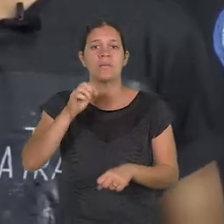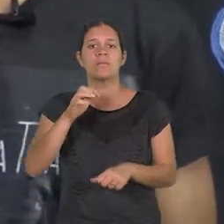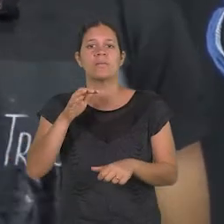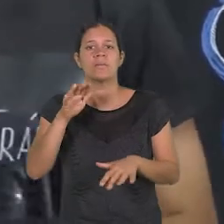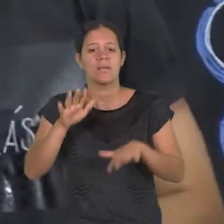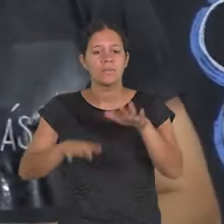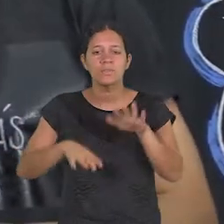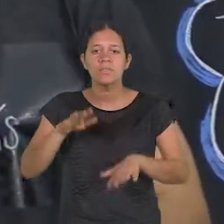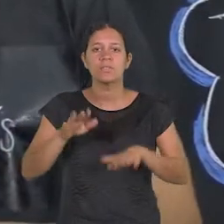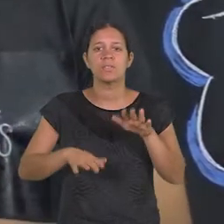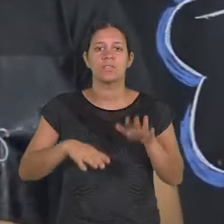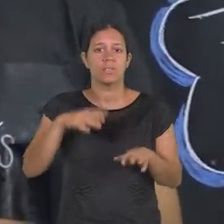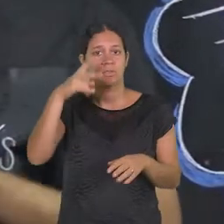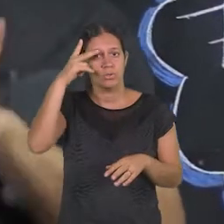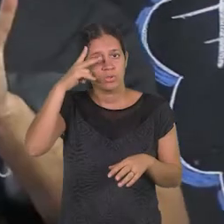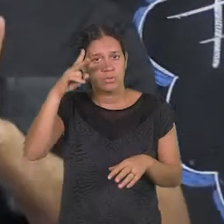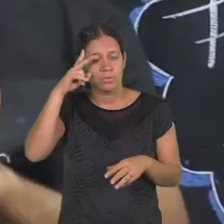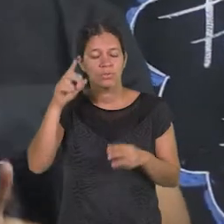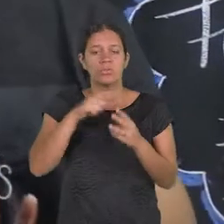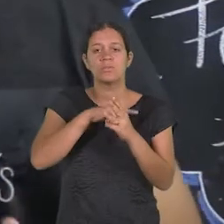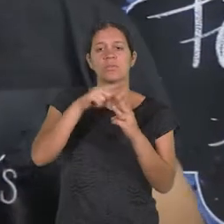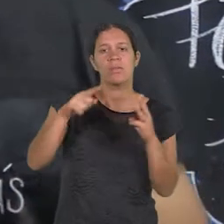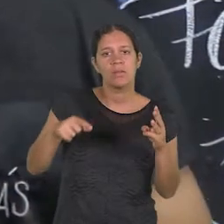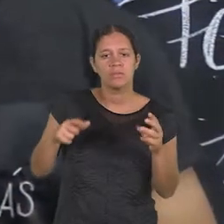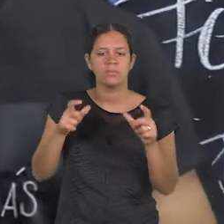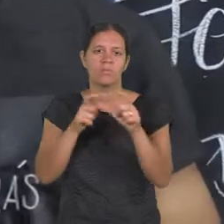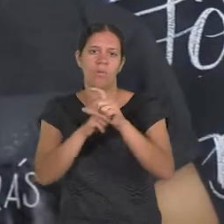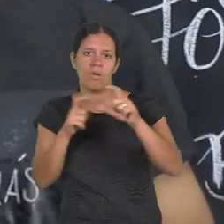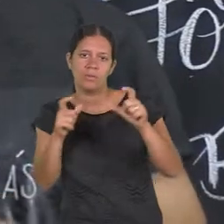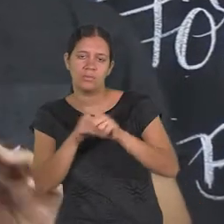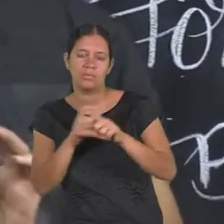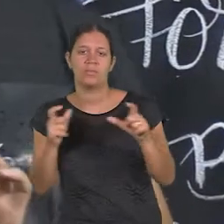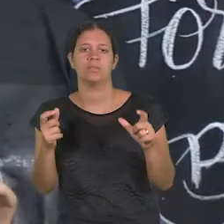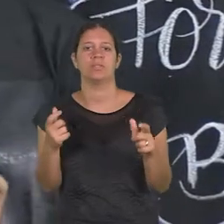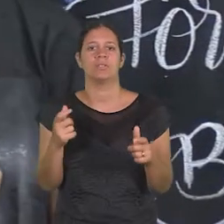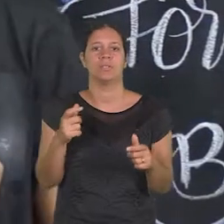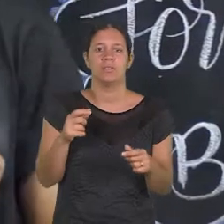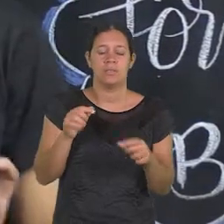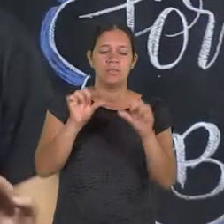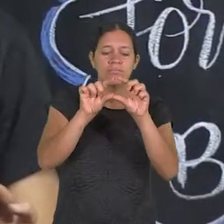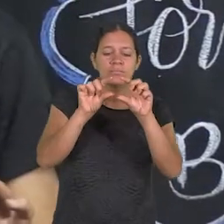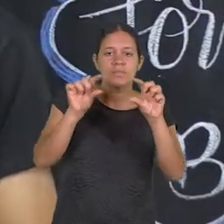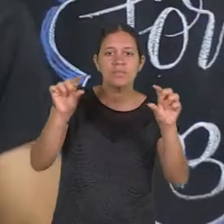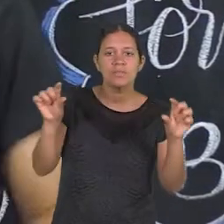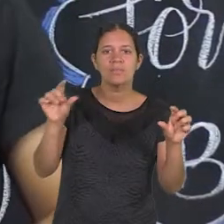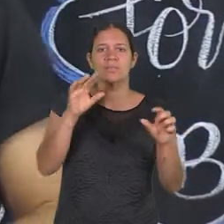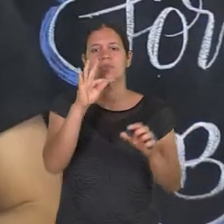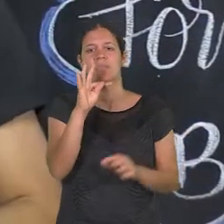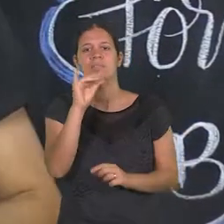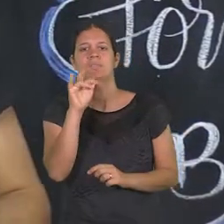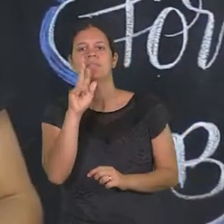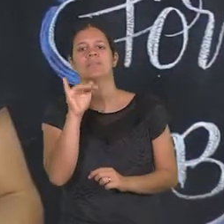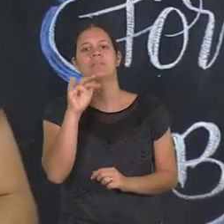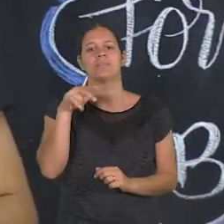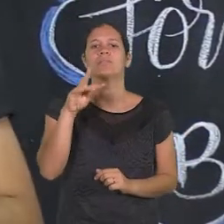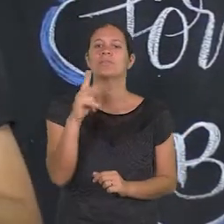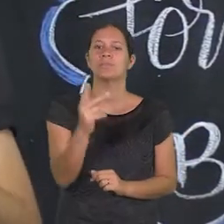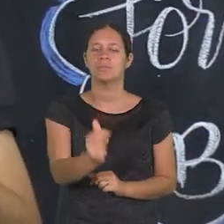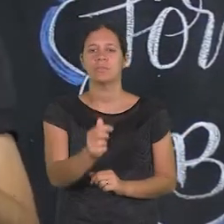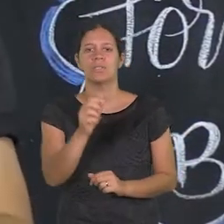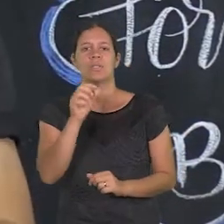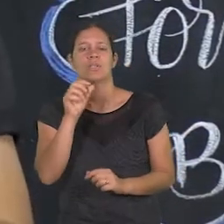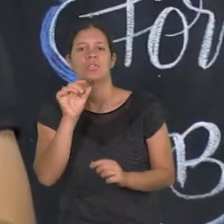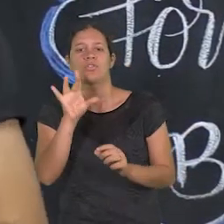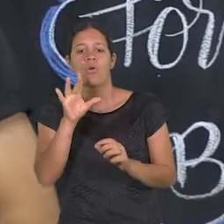mais que, às vezes, a história venha contada apenas em três quadrinhos, isso acontece muito nas chamadas tirinhas, nas historinhas curtas que